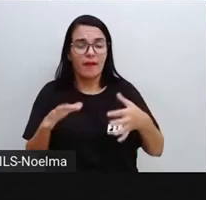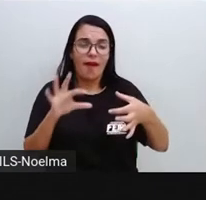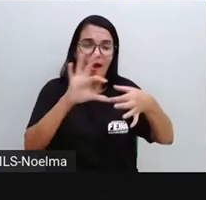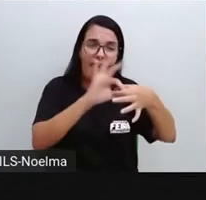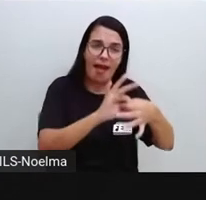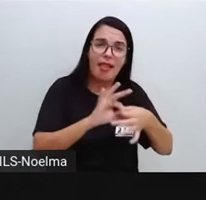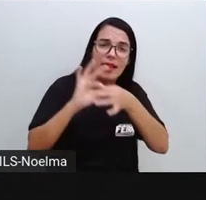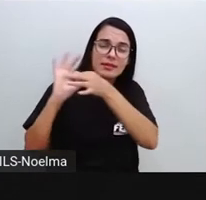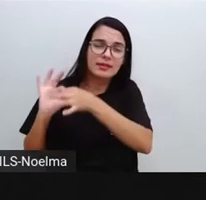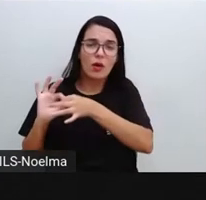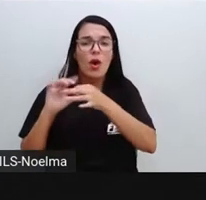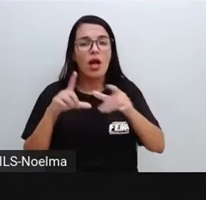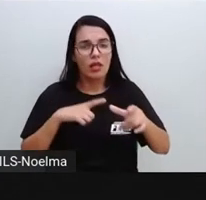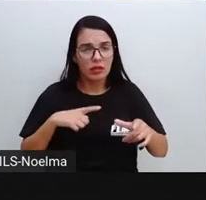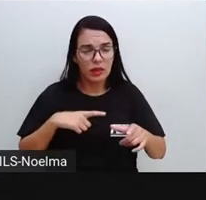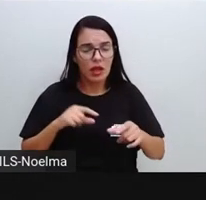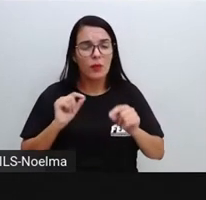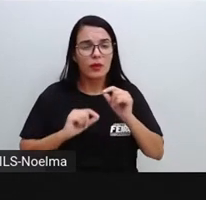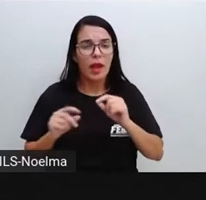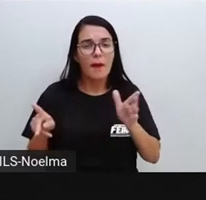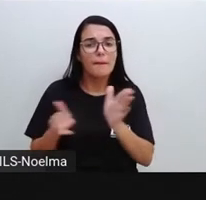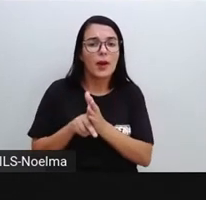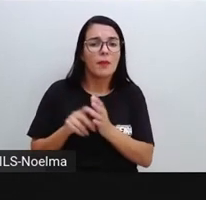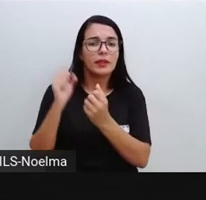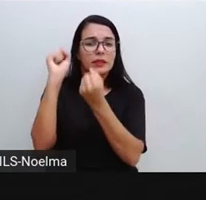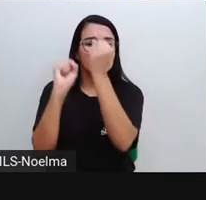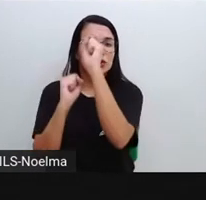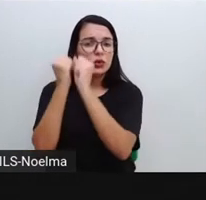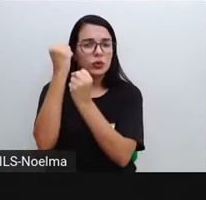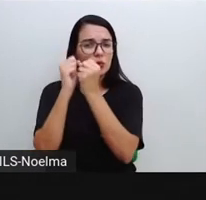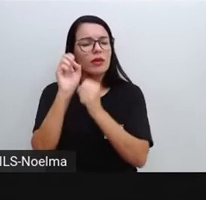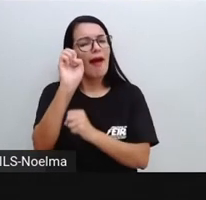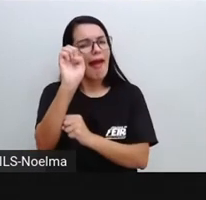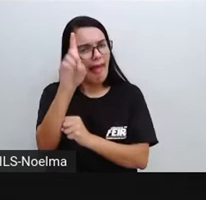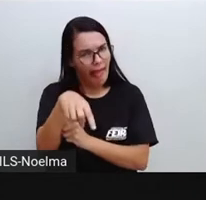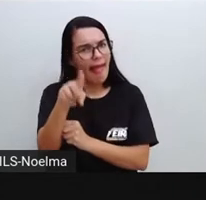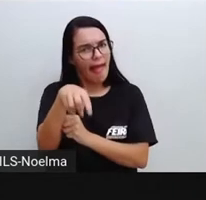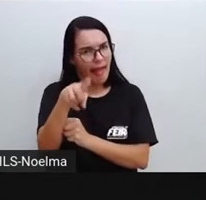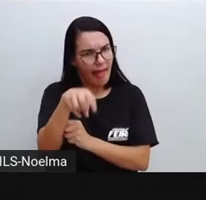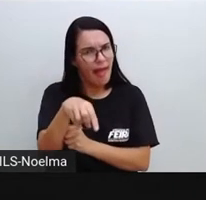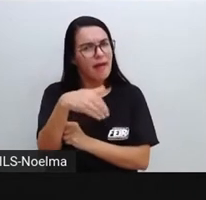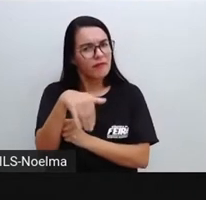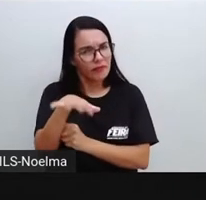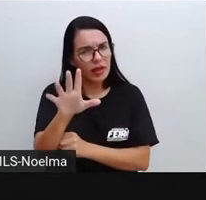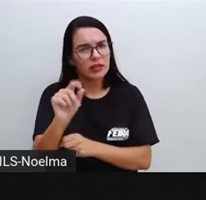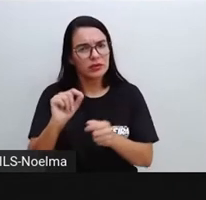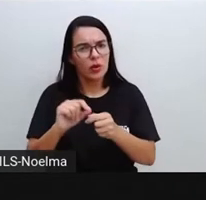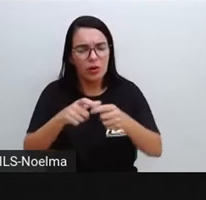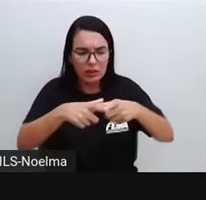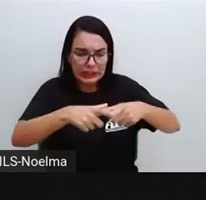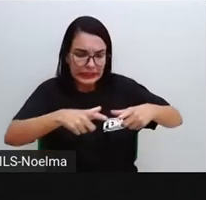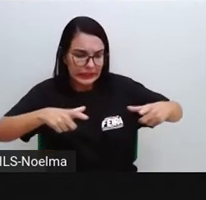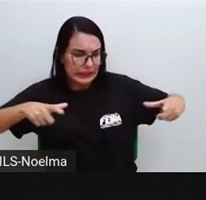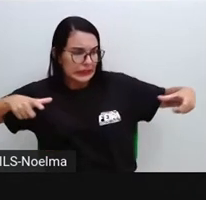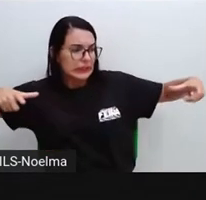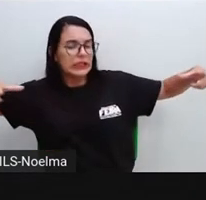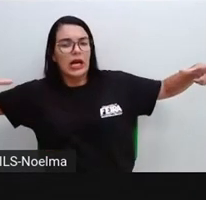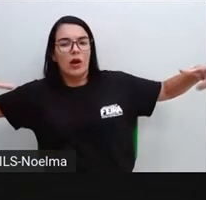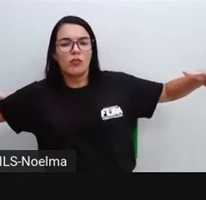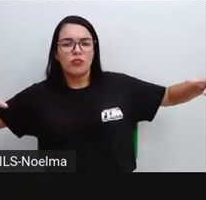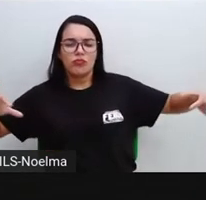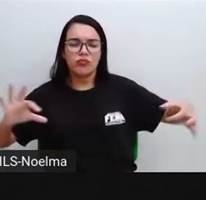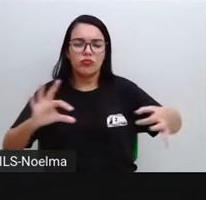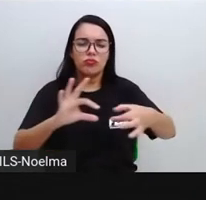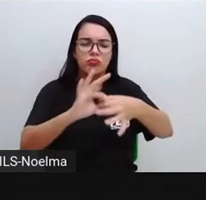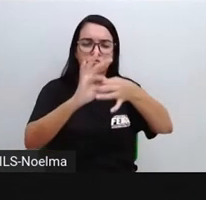atividades agropecuárias com a própria indústria vai fazer com que se integre ali,